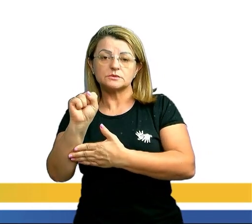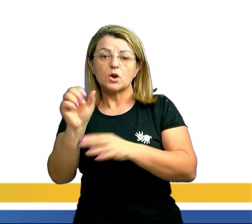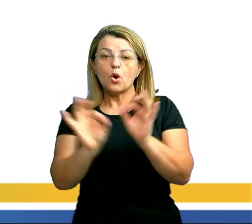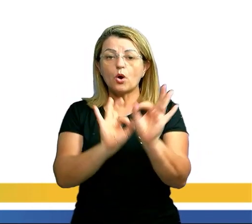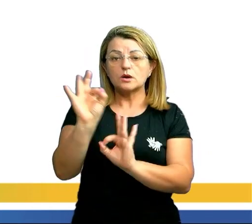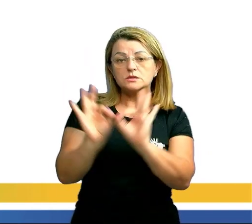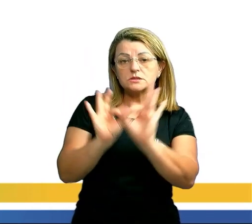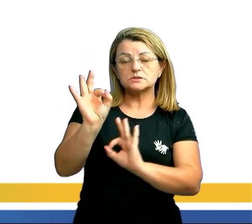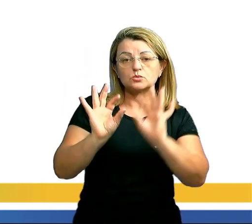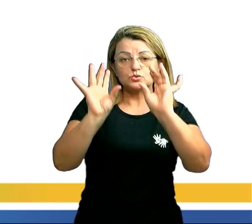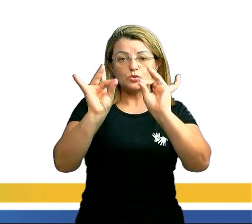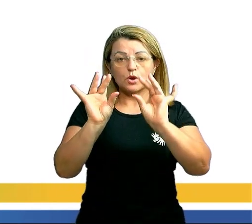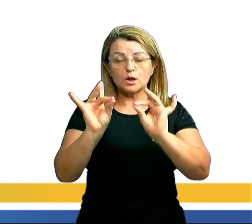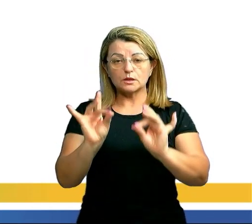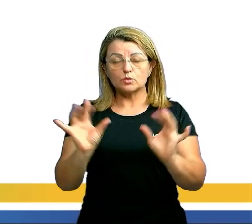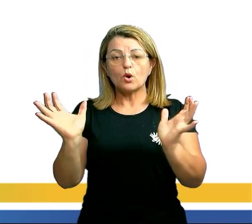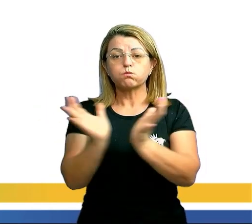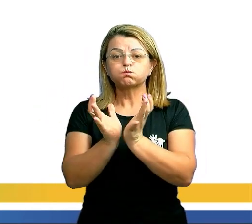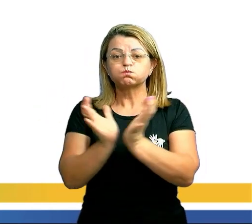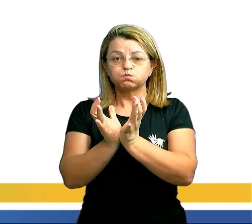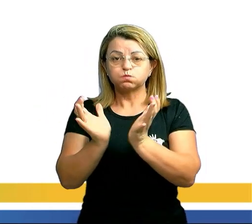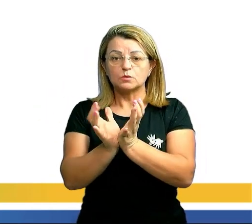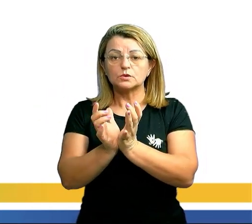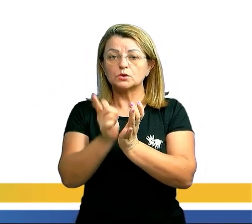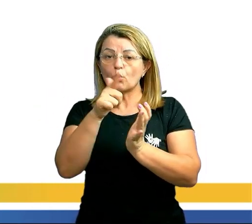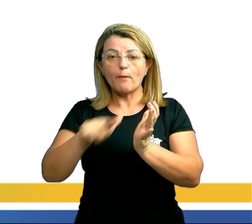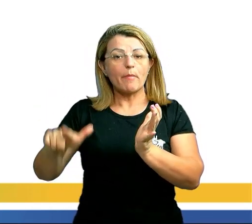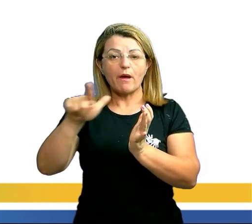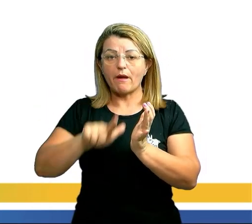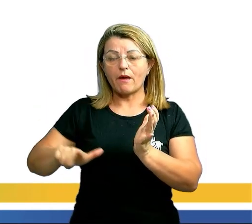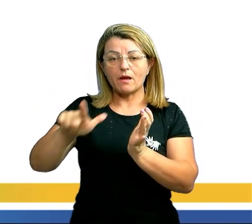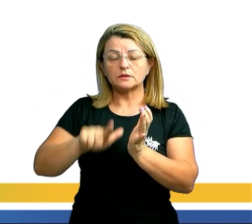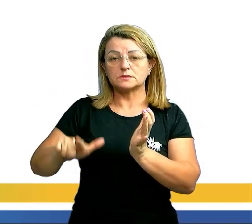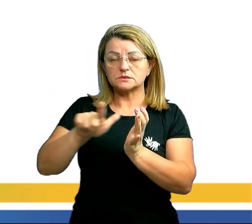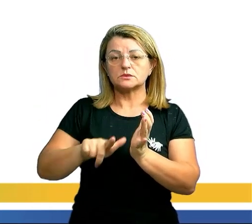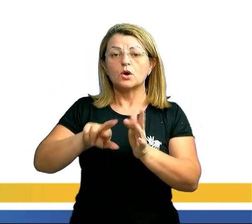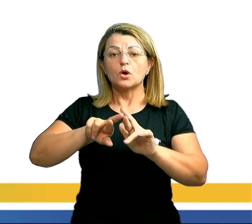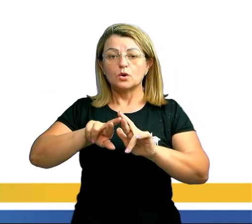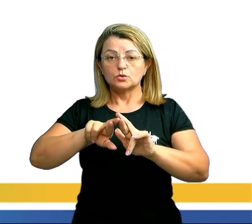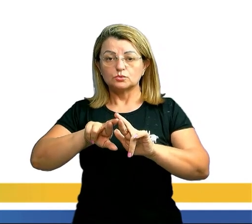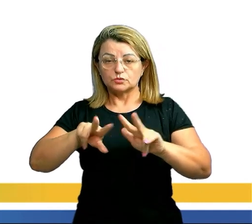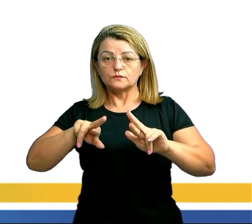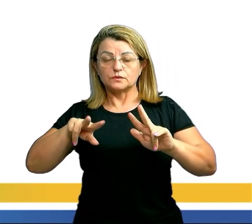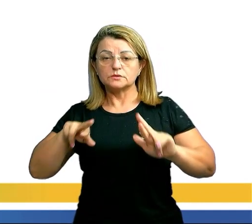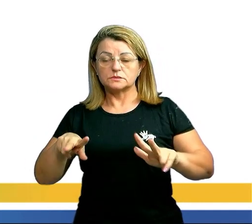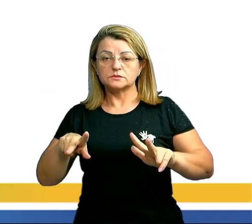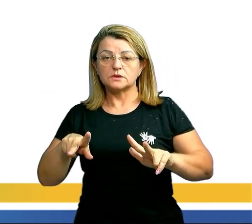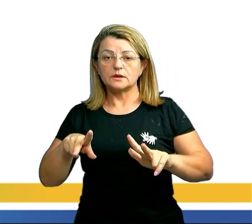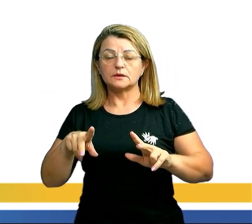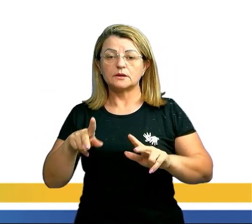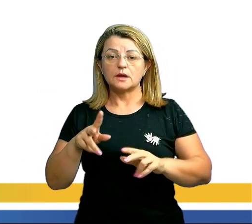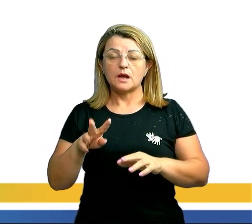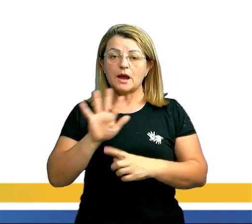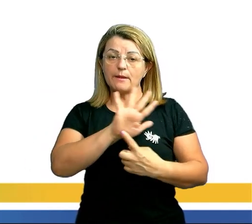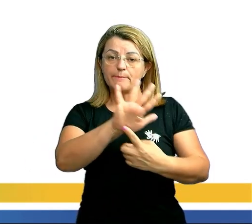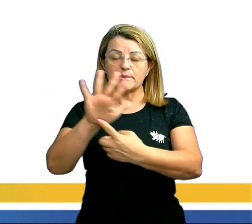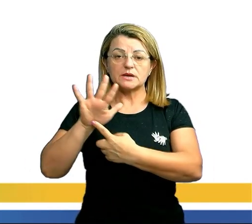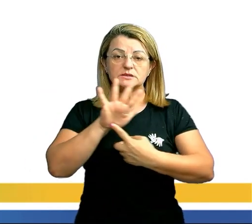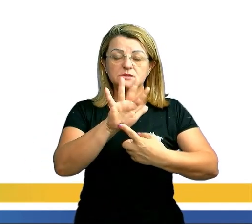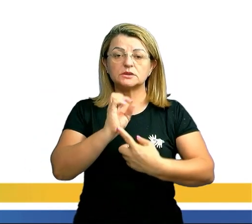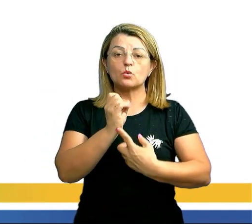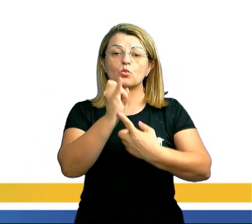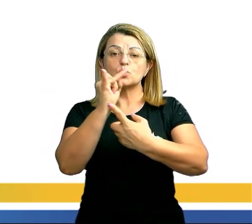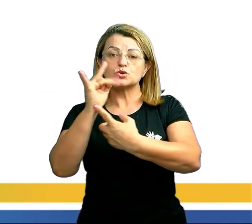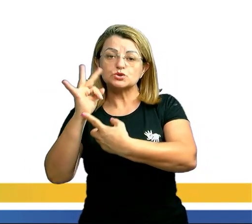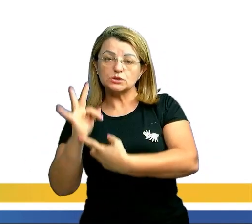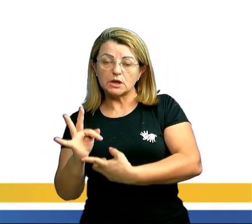Quando seus elementos não se repetem, são distintos. Ela é utilizada para determinar a quantidade dessas